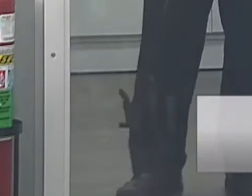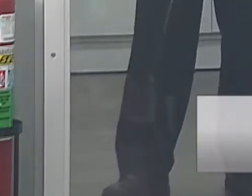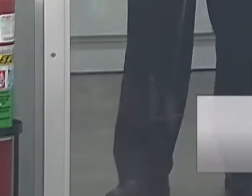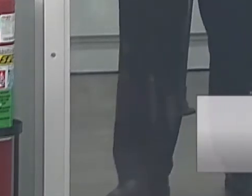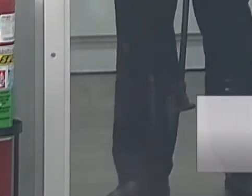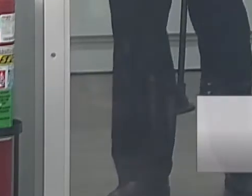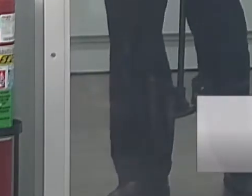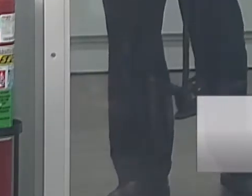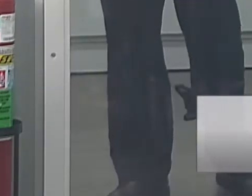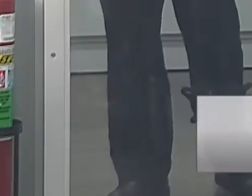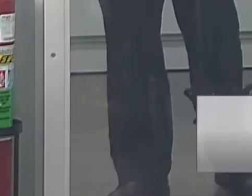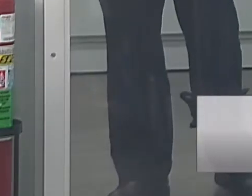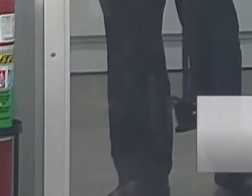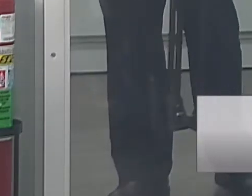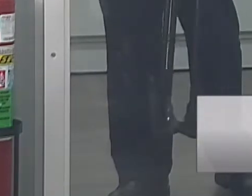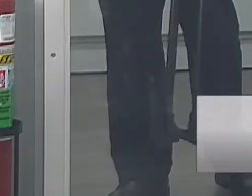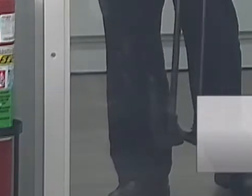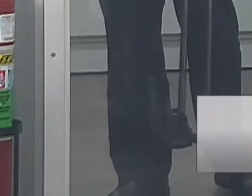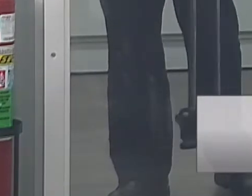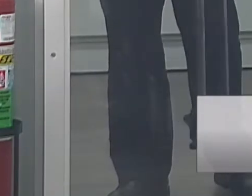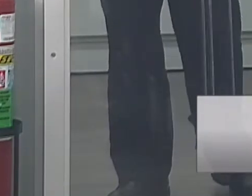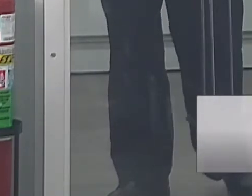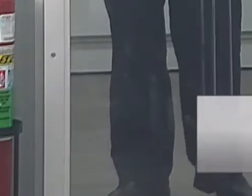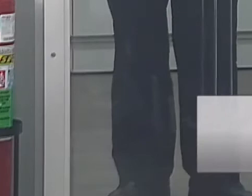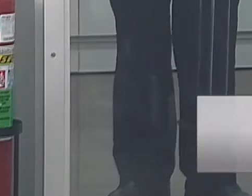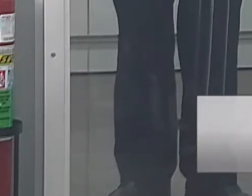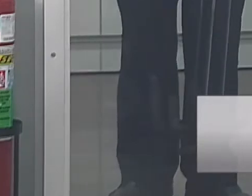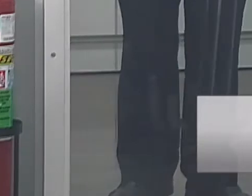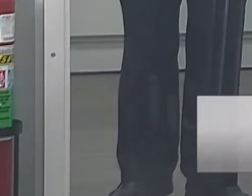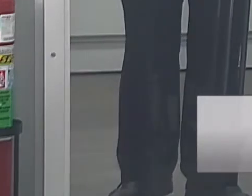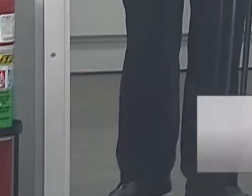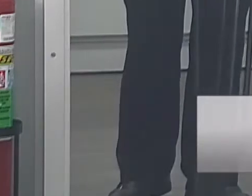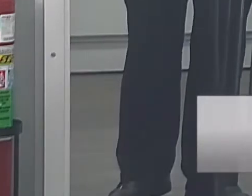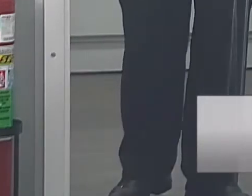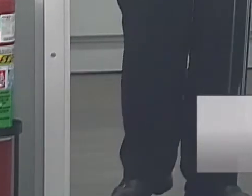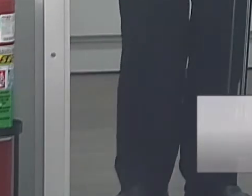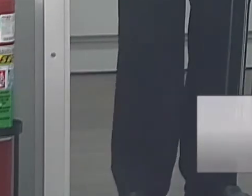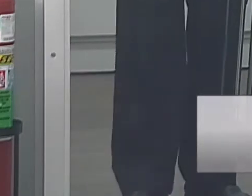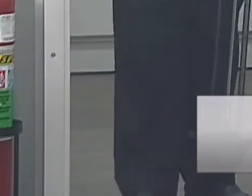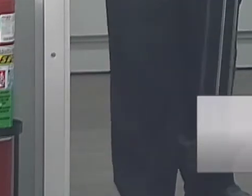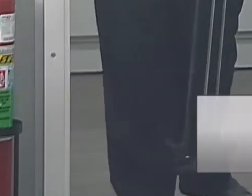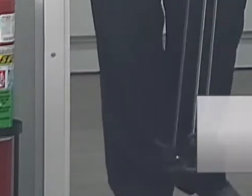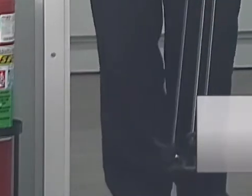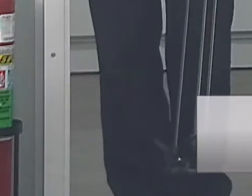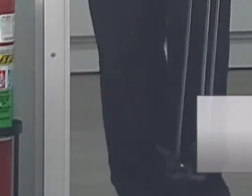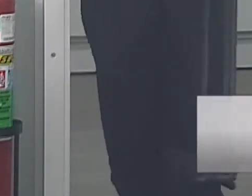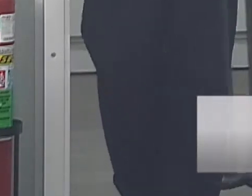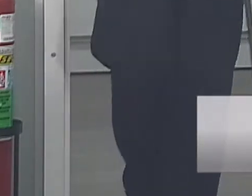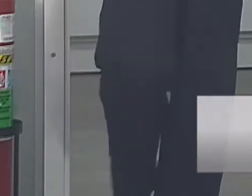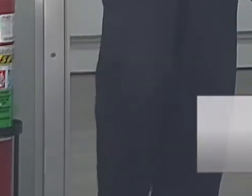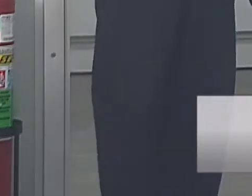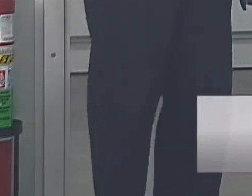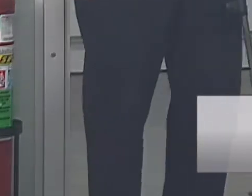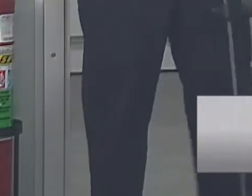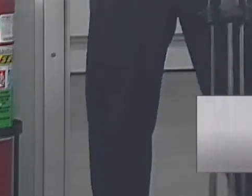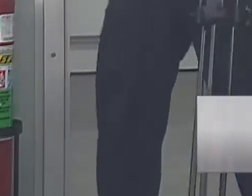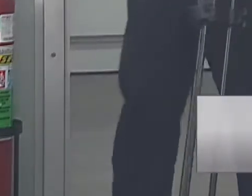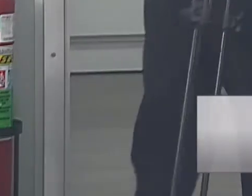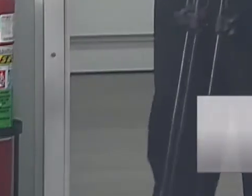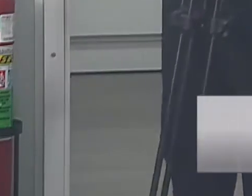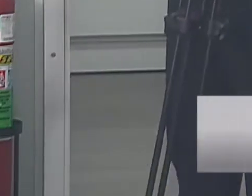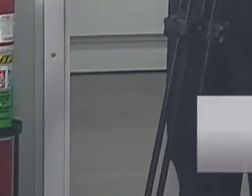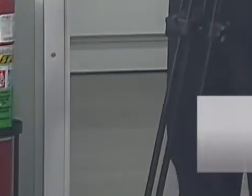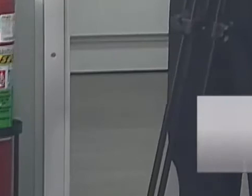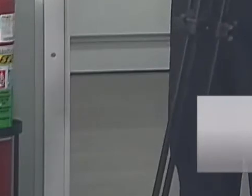difícil você conseguir a ajuda do outro né porque hoje em dia eu falo que as pessoas pensam não